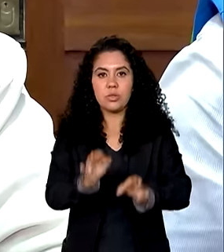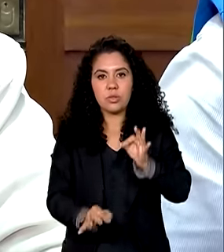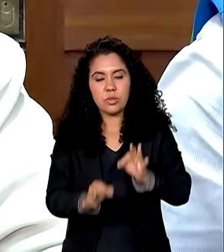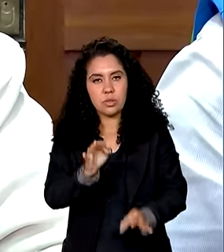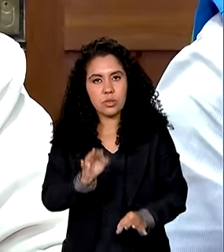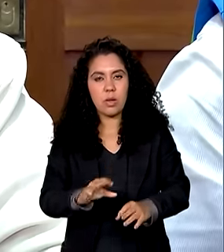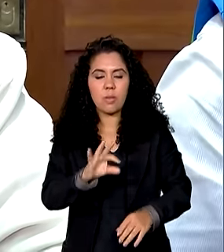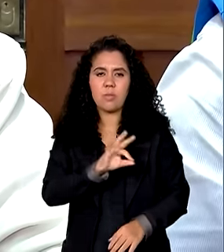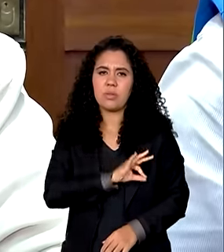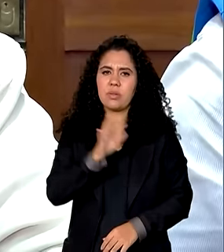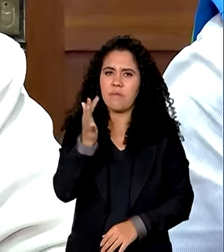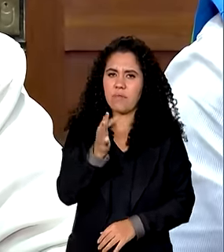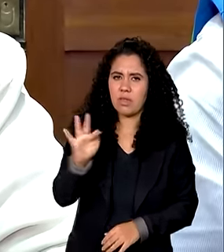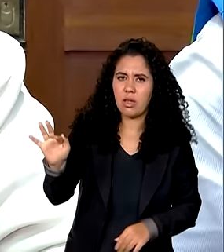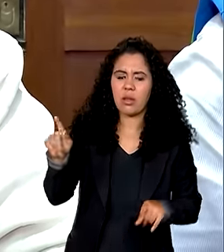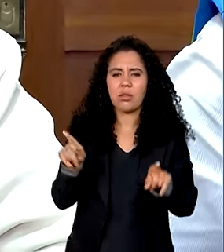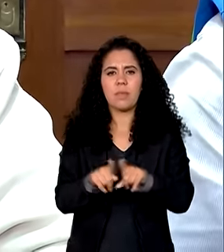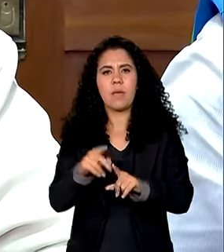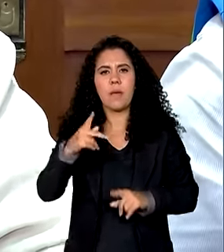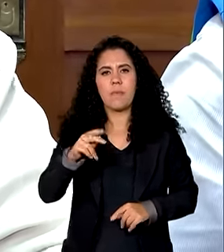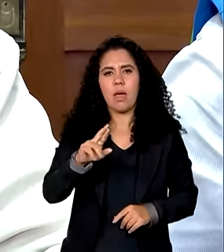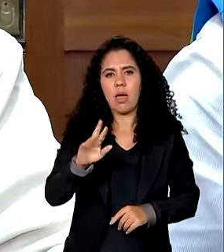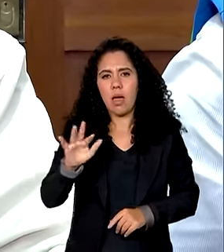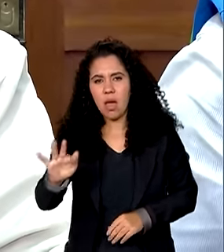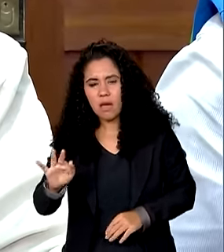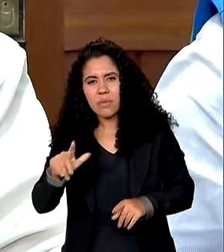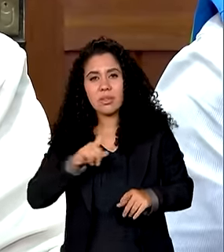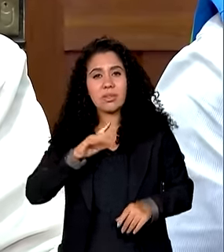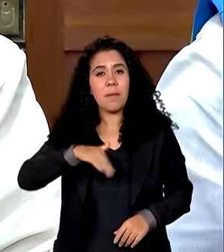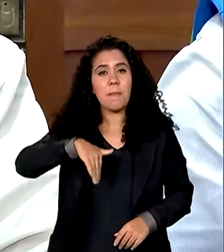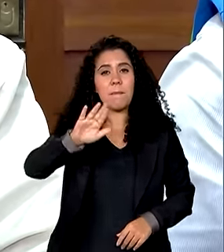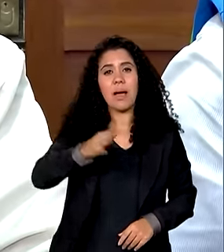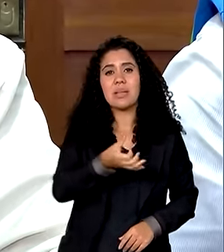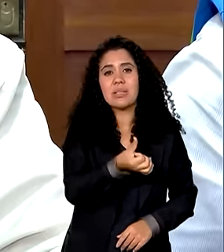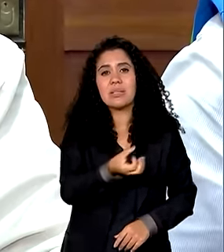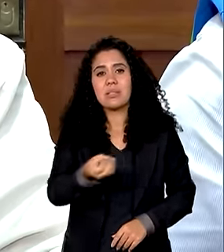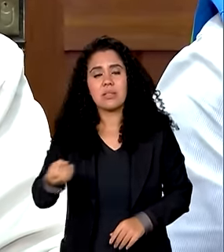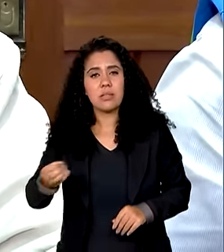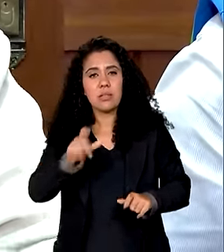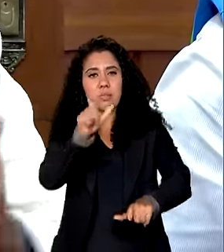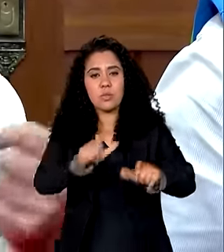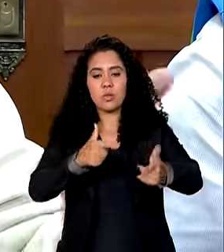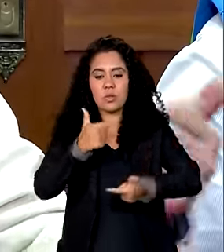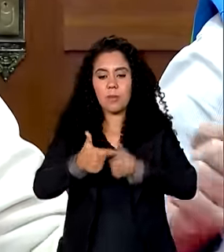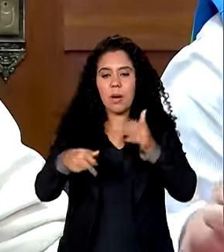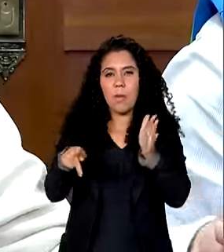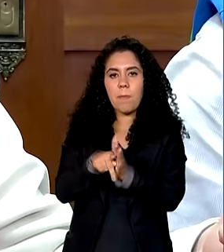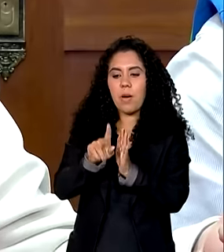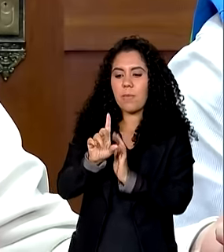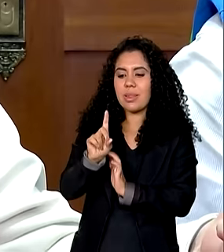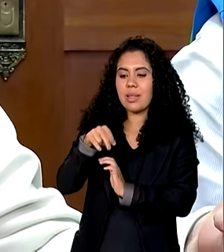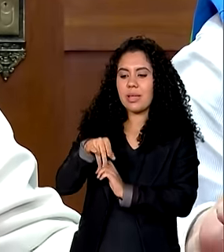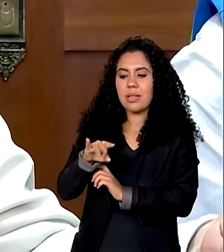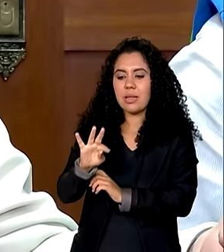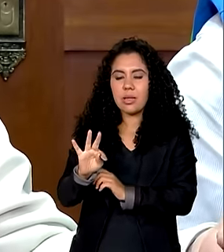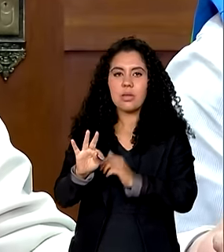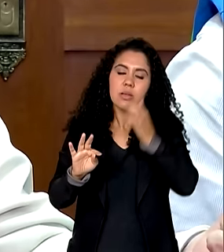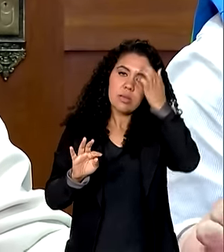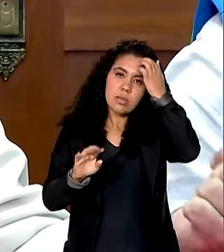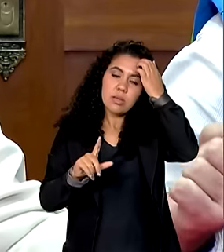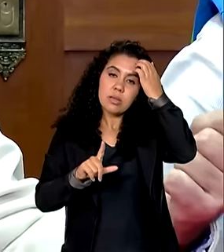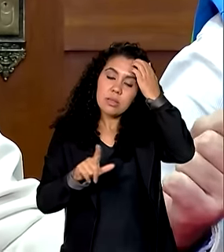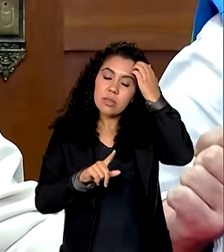polícia federal polícia rodoviária federal nós temos mais de 600 pessoas trabalhando no DENIT nós temos mais um